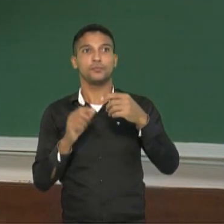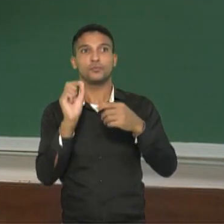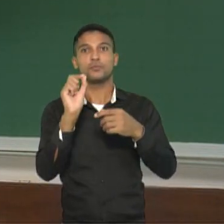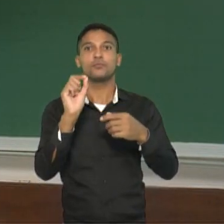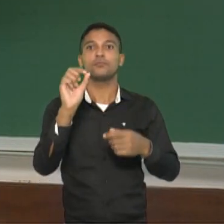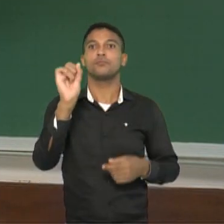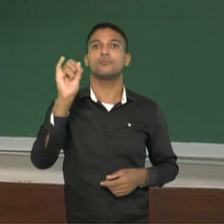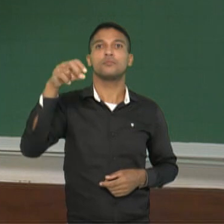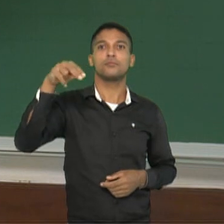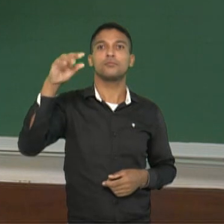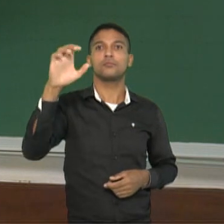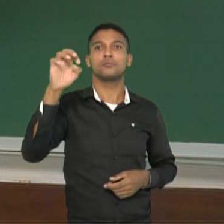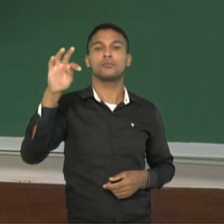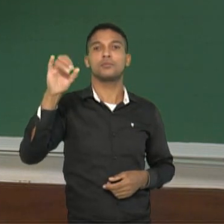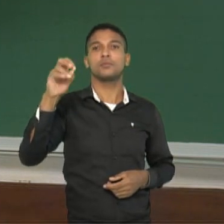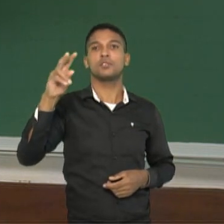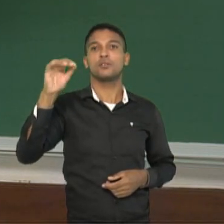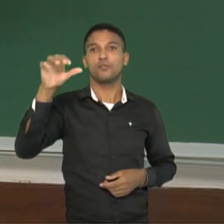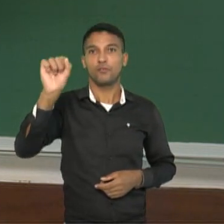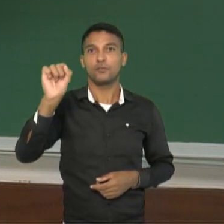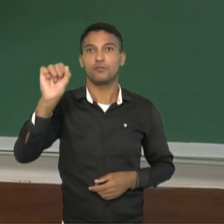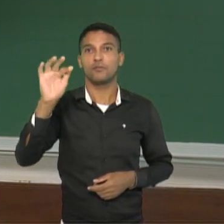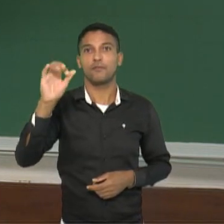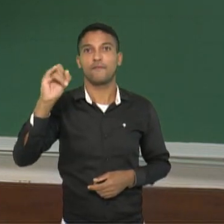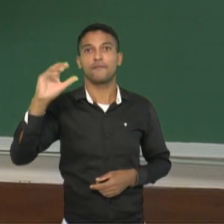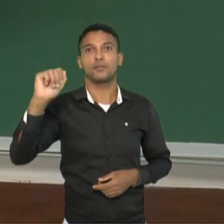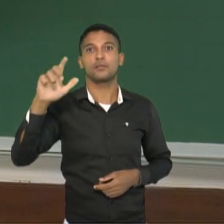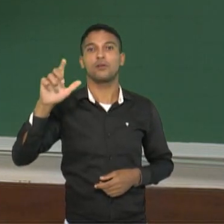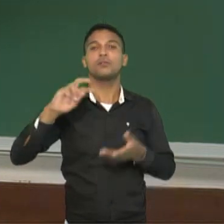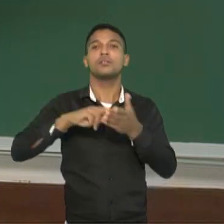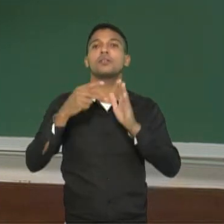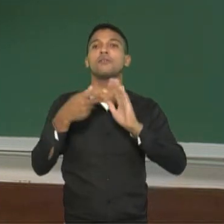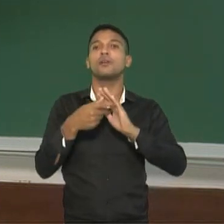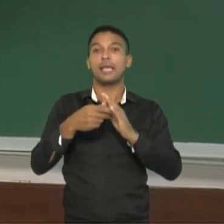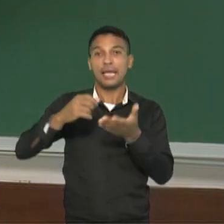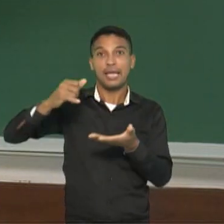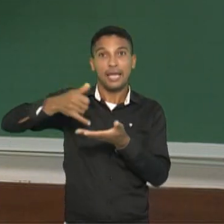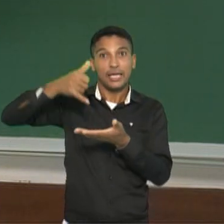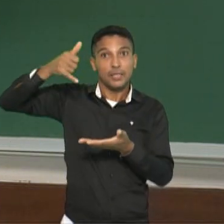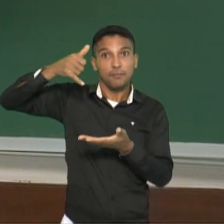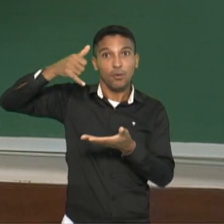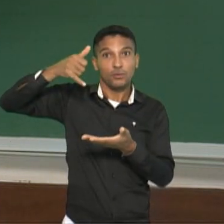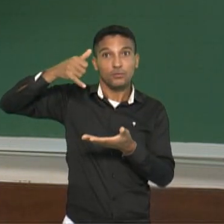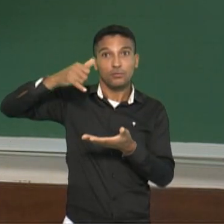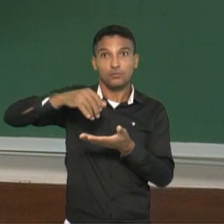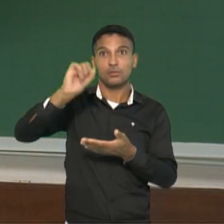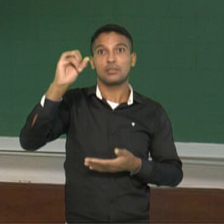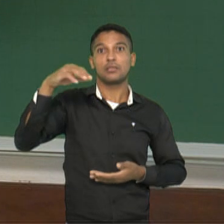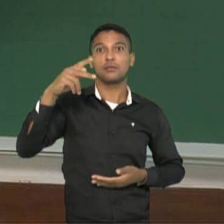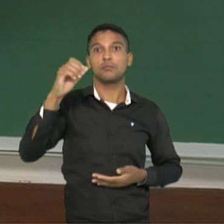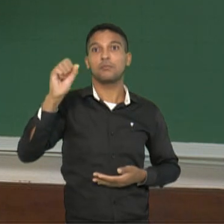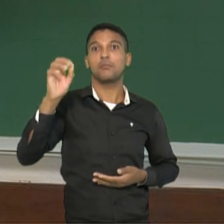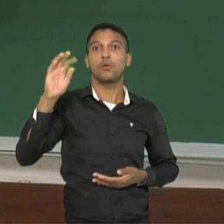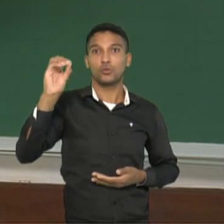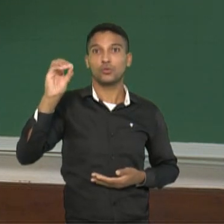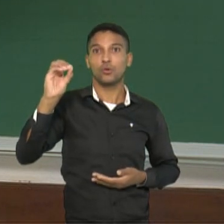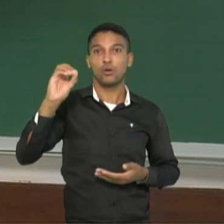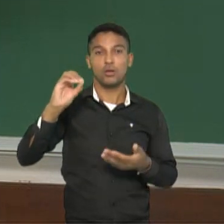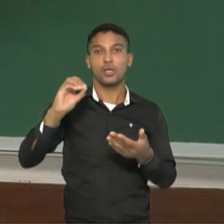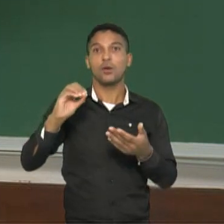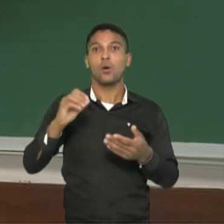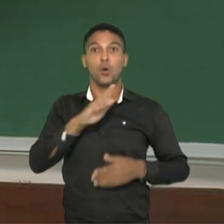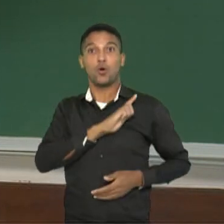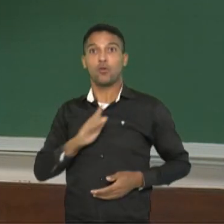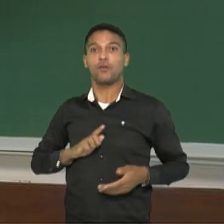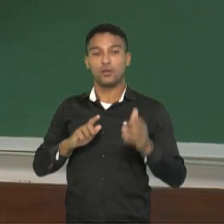isenção em alguns deles e isso faz com que o local receba a indústria. E por que virou